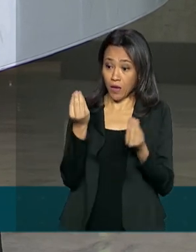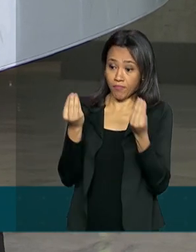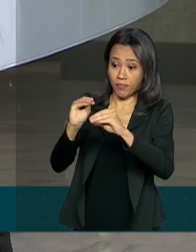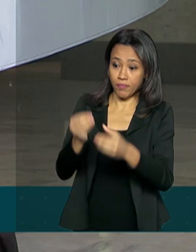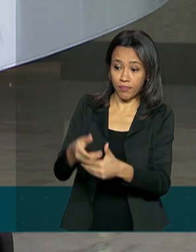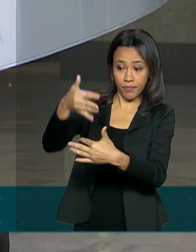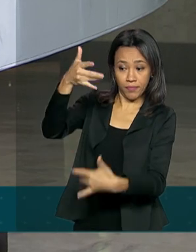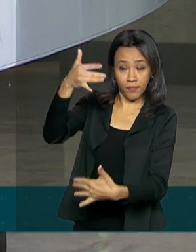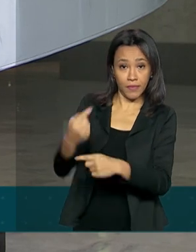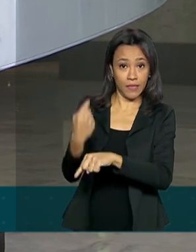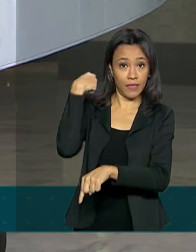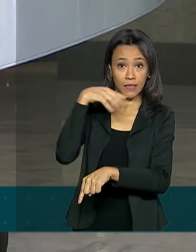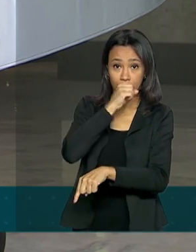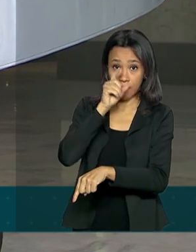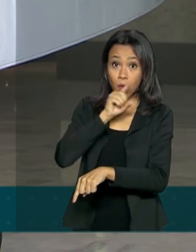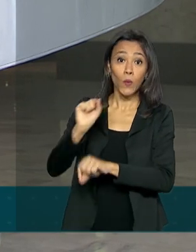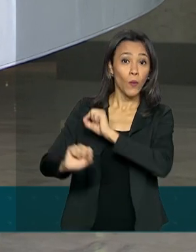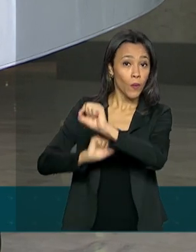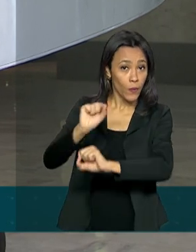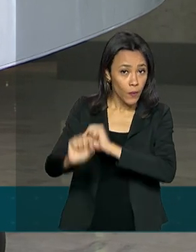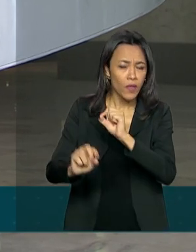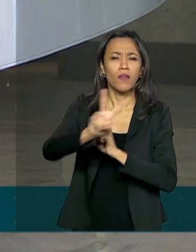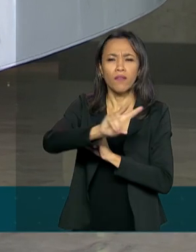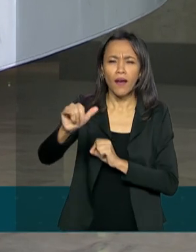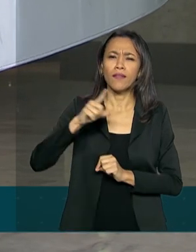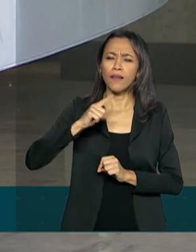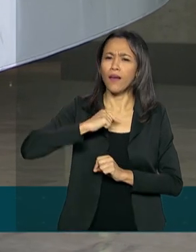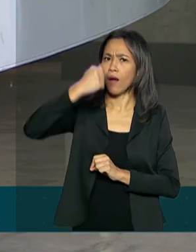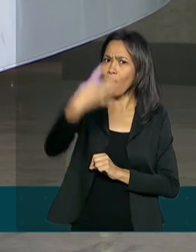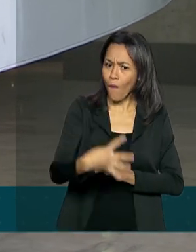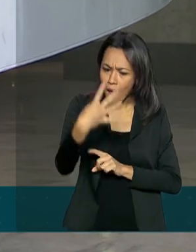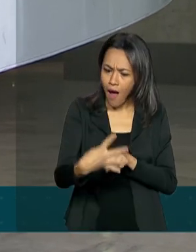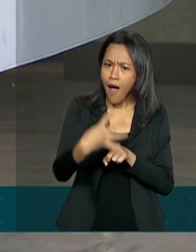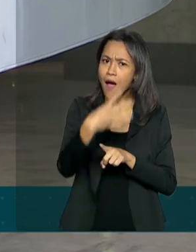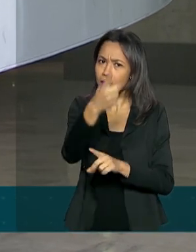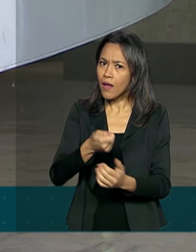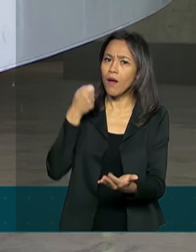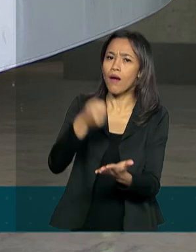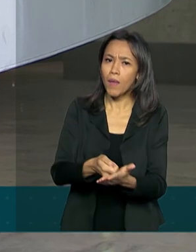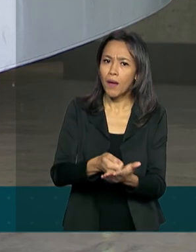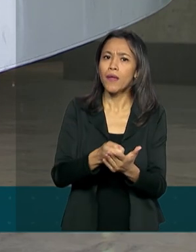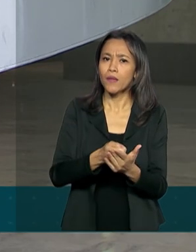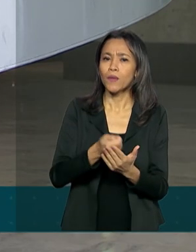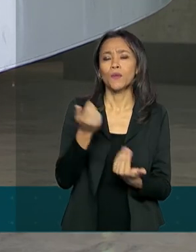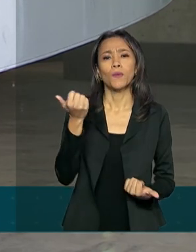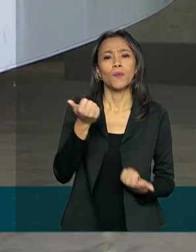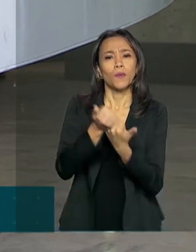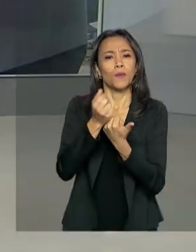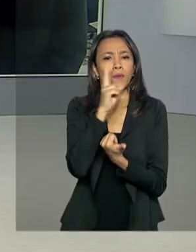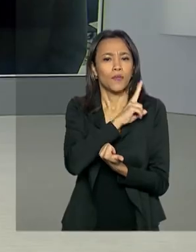sociais durante o fim de semana que vai haver a quarta parcela do auxílio emergencial. Renata.